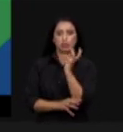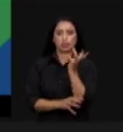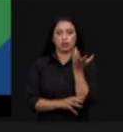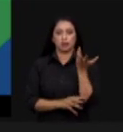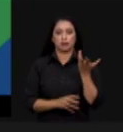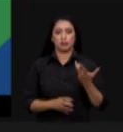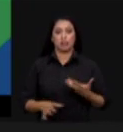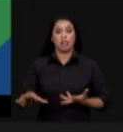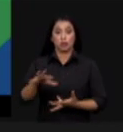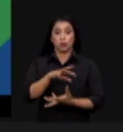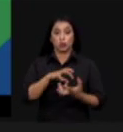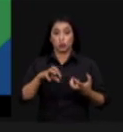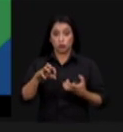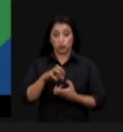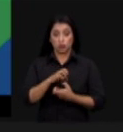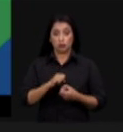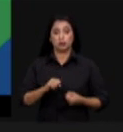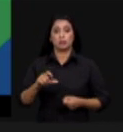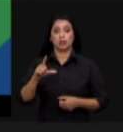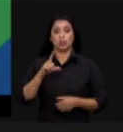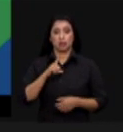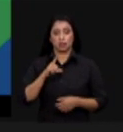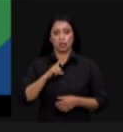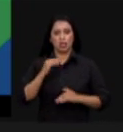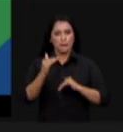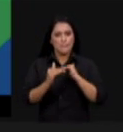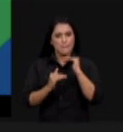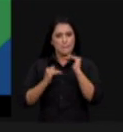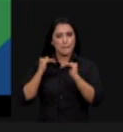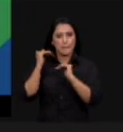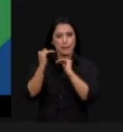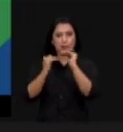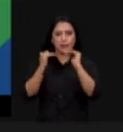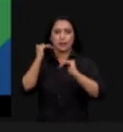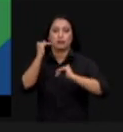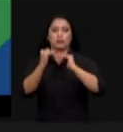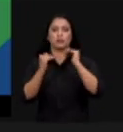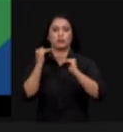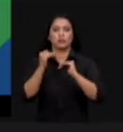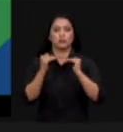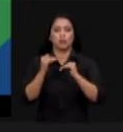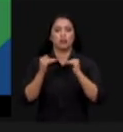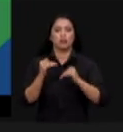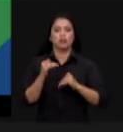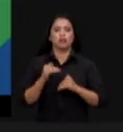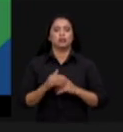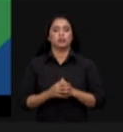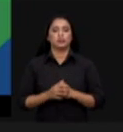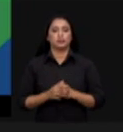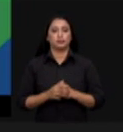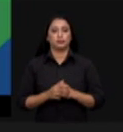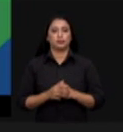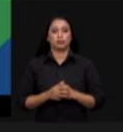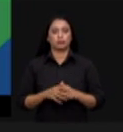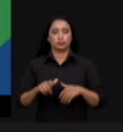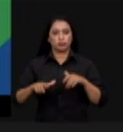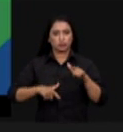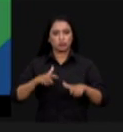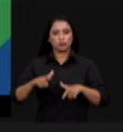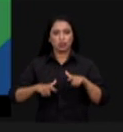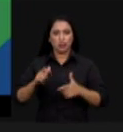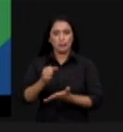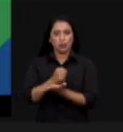A sustentabilidade que gera desenvolvimento O Fórum Nacional das Atividades de Base